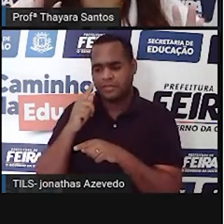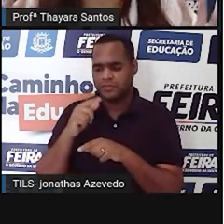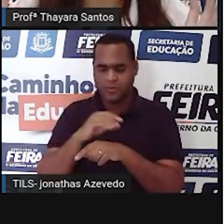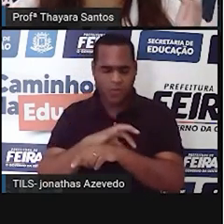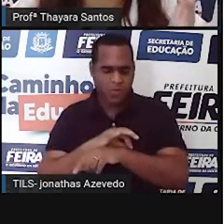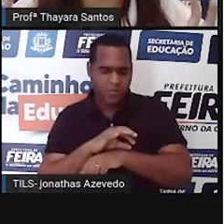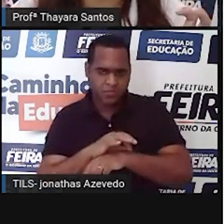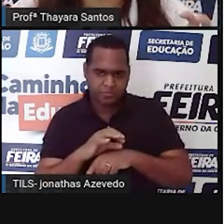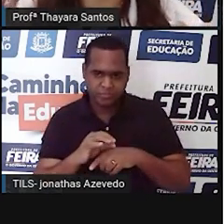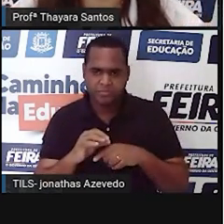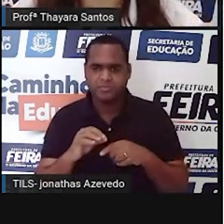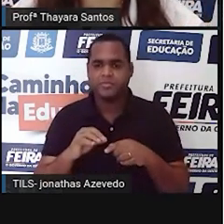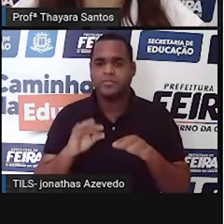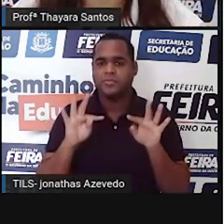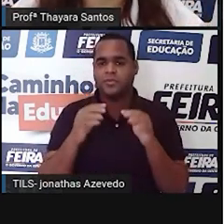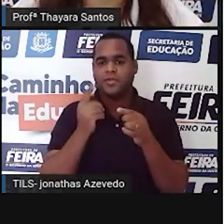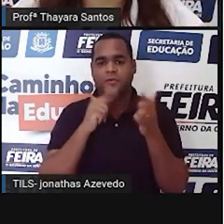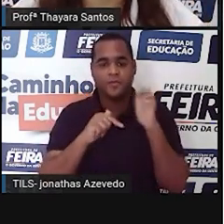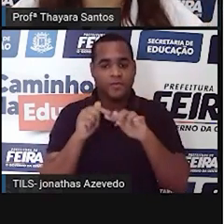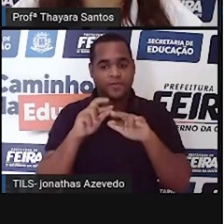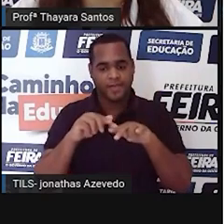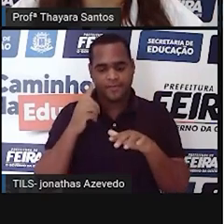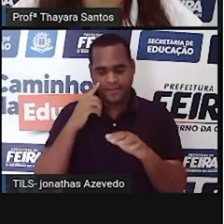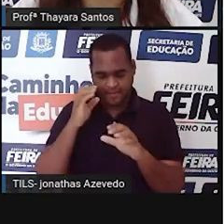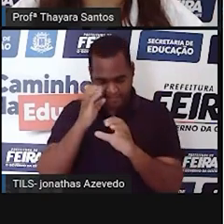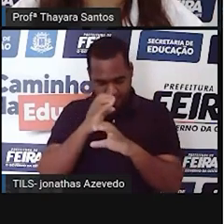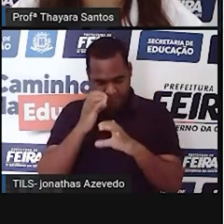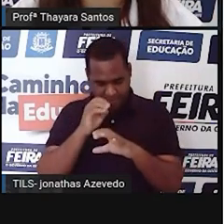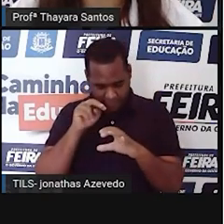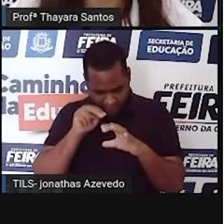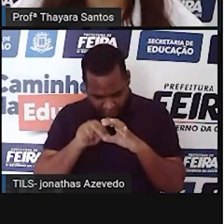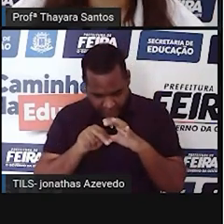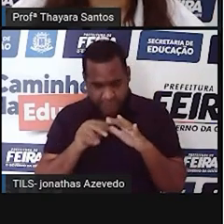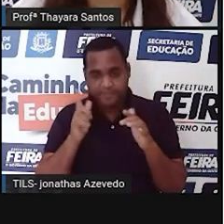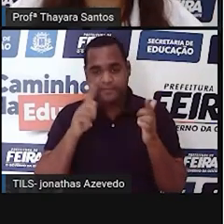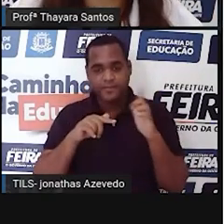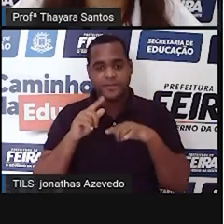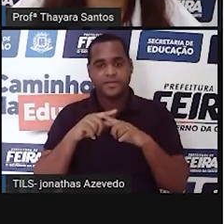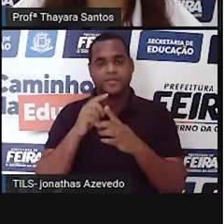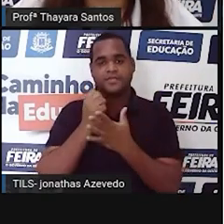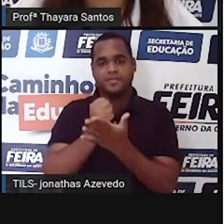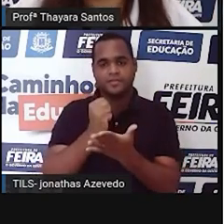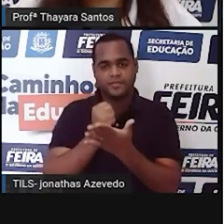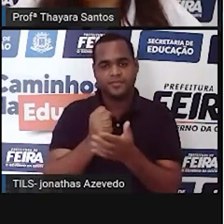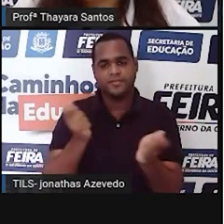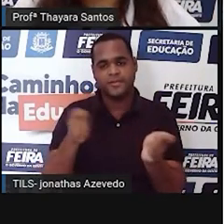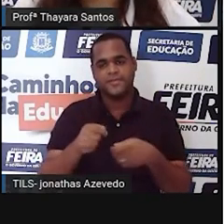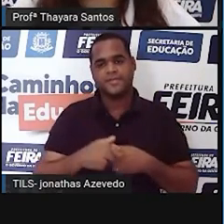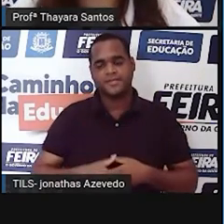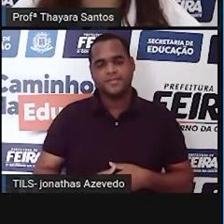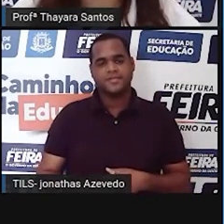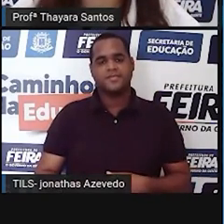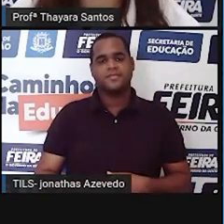conseguiu ver essas estruturas microscópicas ali, com o auxílio desse microscópio.